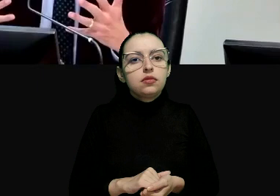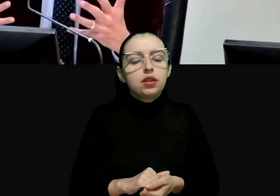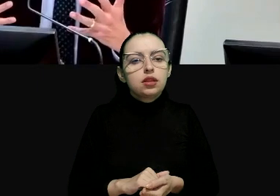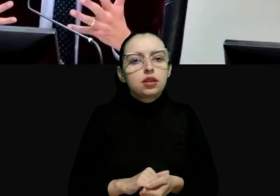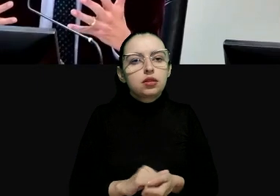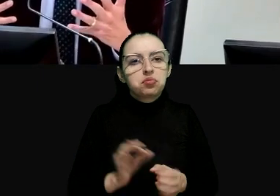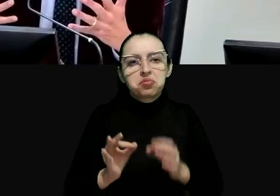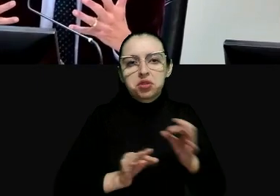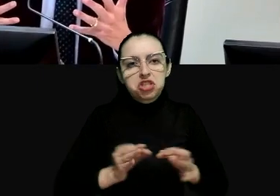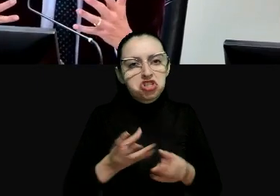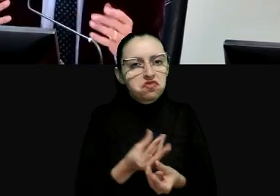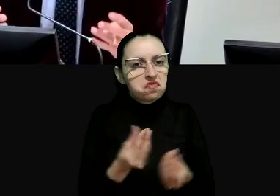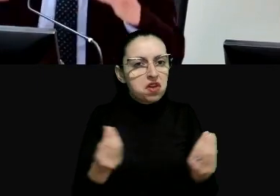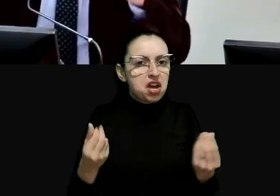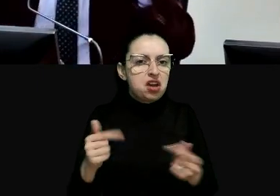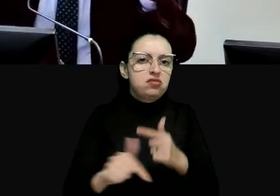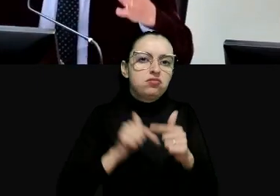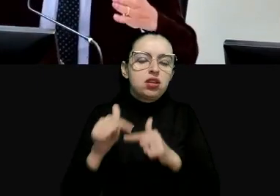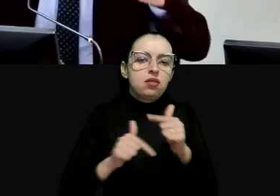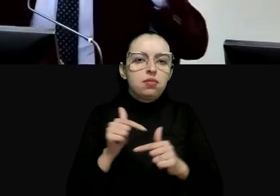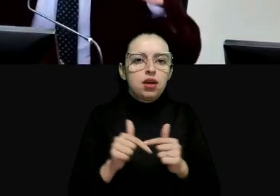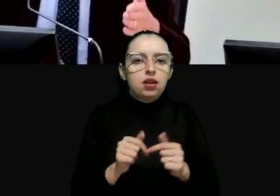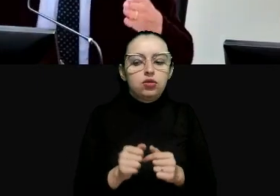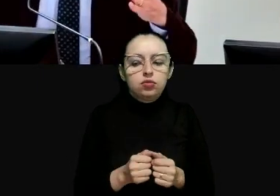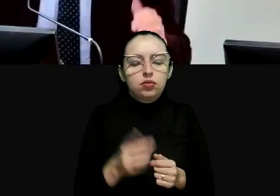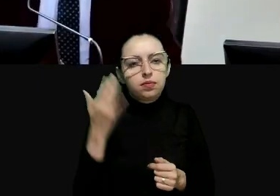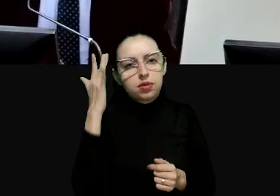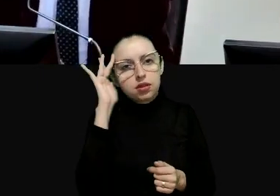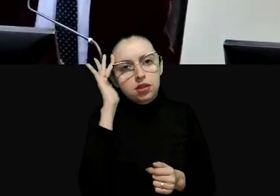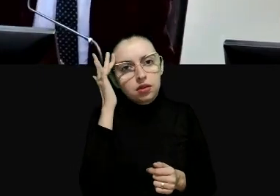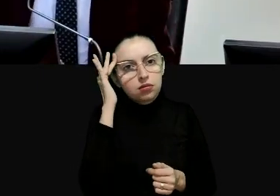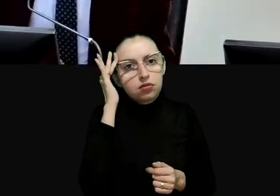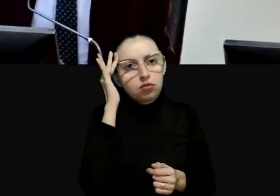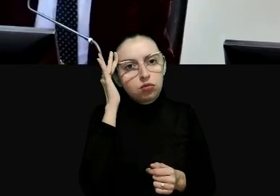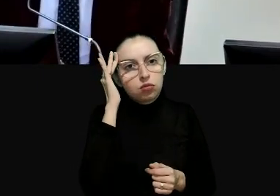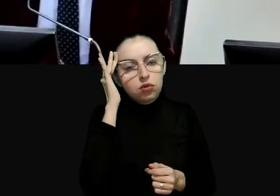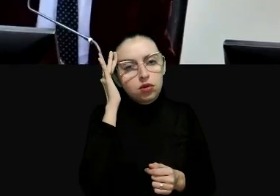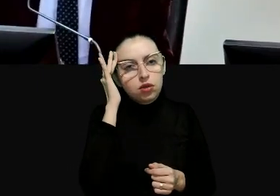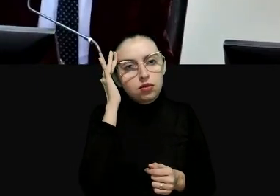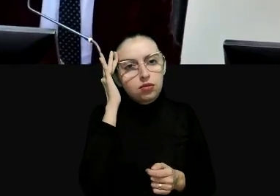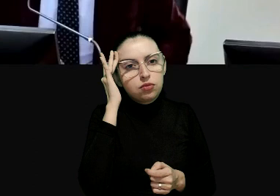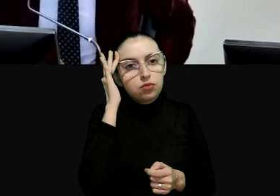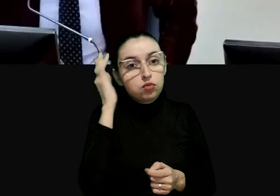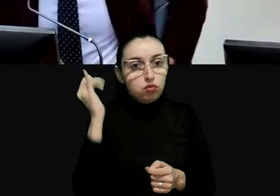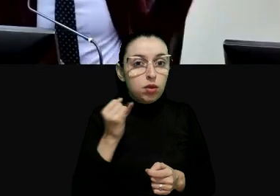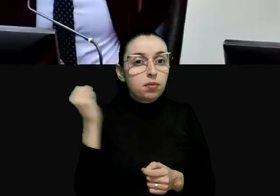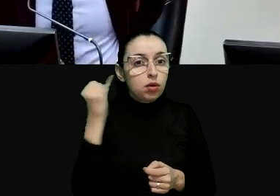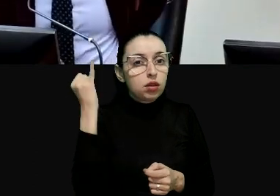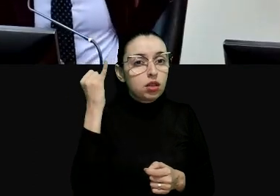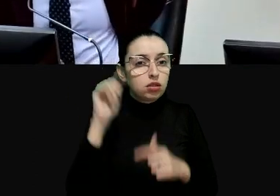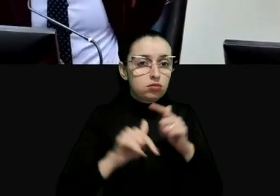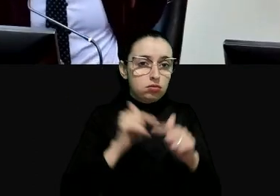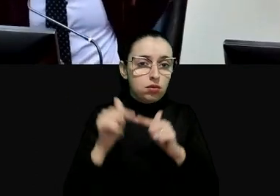muitas coisas mas podem ter uma função protagónica